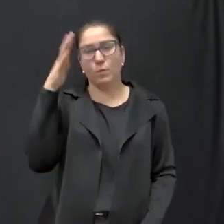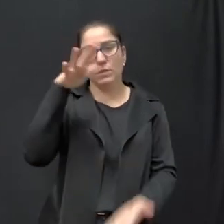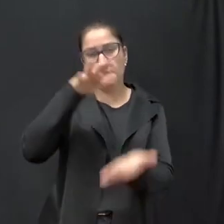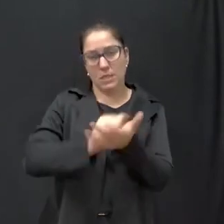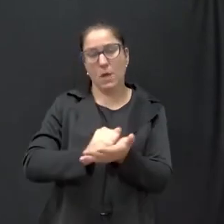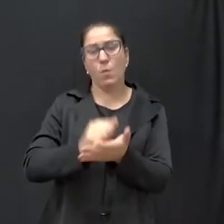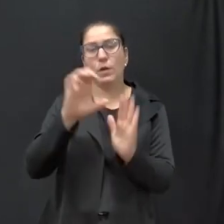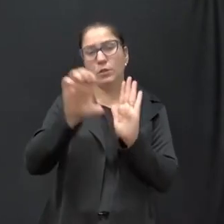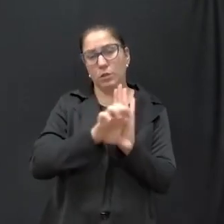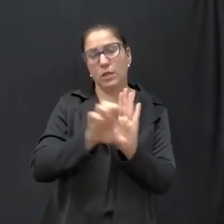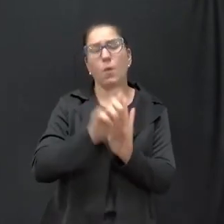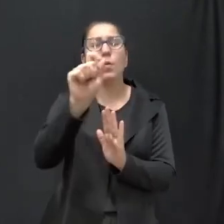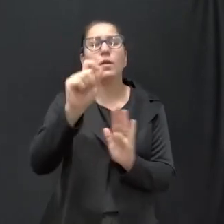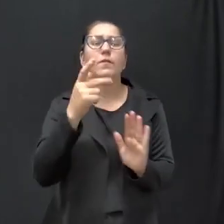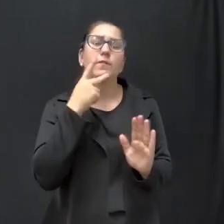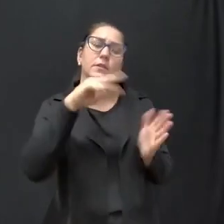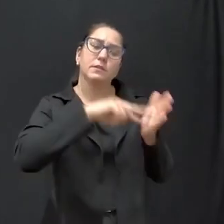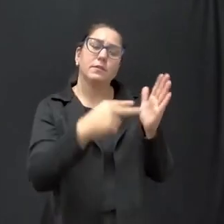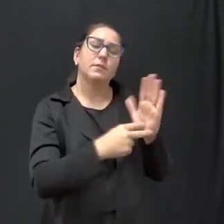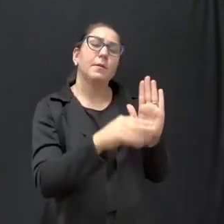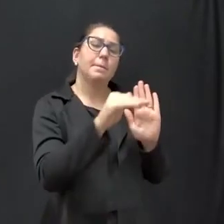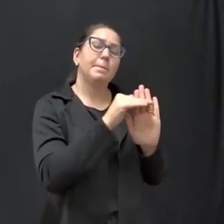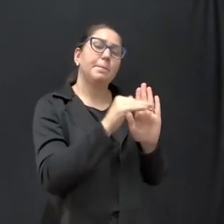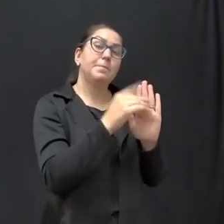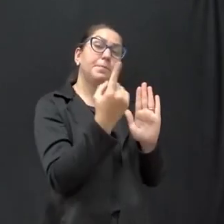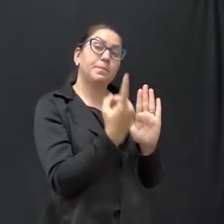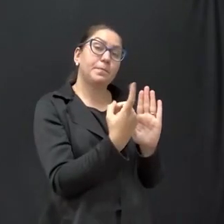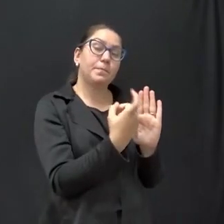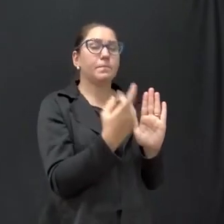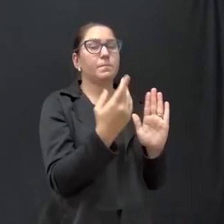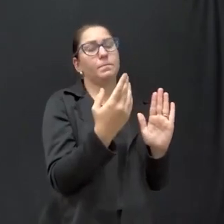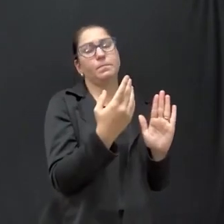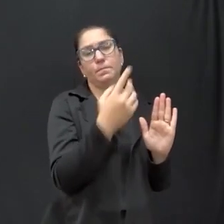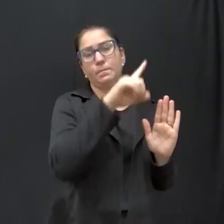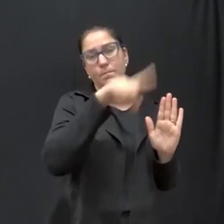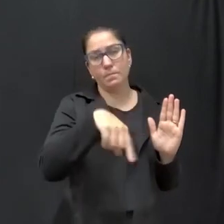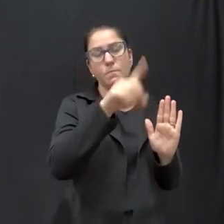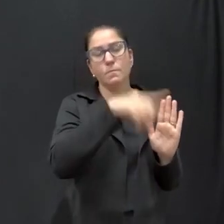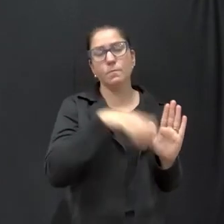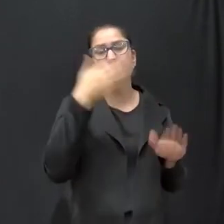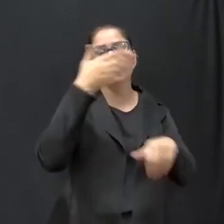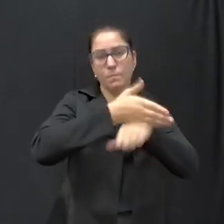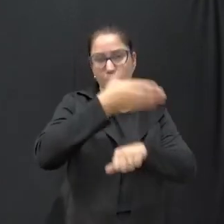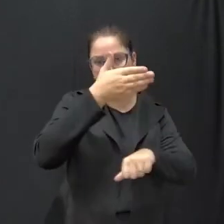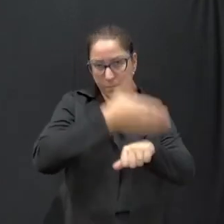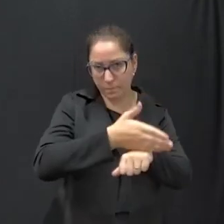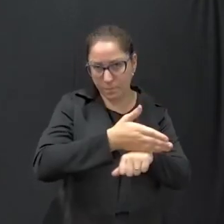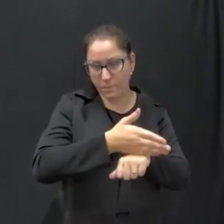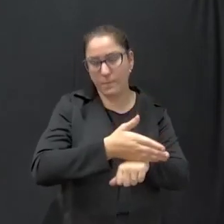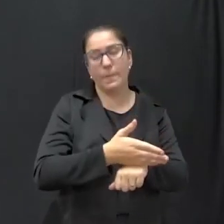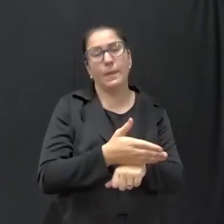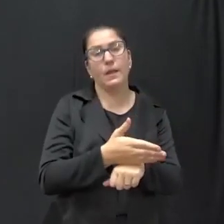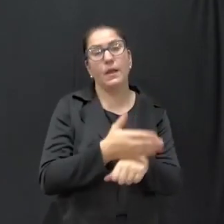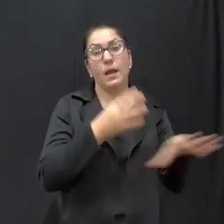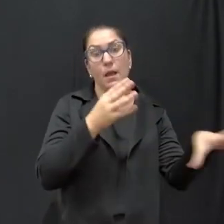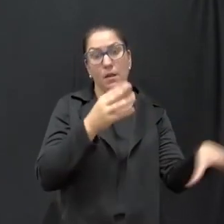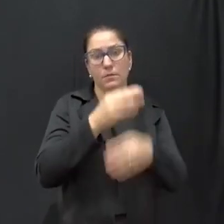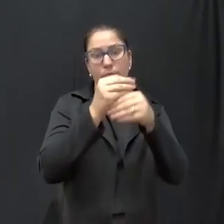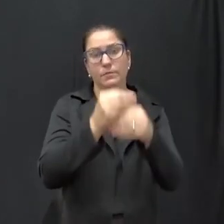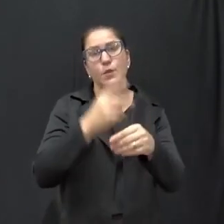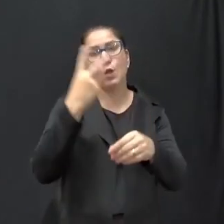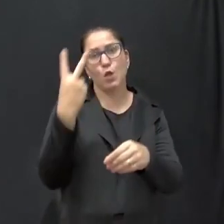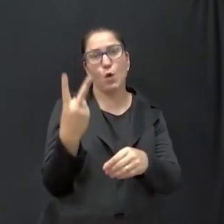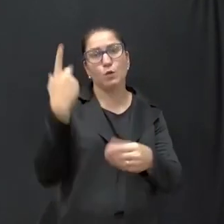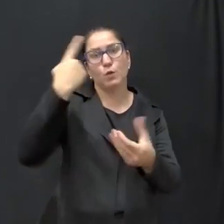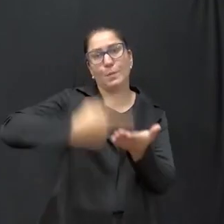O que diz o parágrafo único do artigo 13? É vedado aos participantes o recebimento de acumulativo de Bolsa do